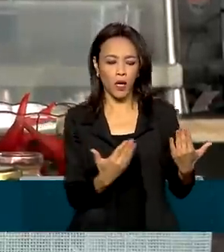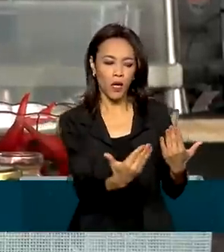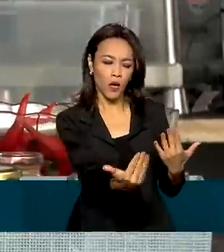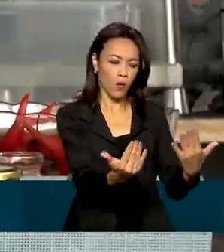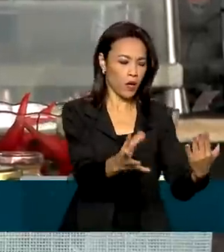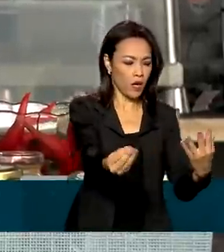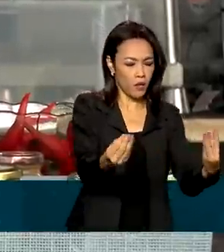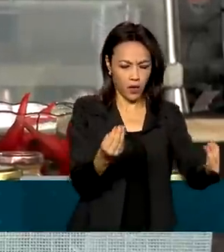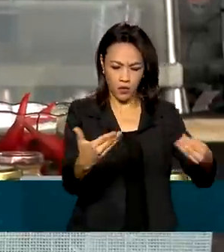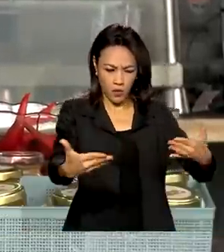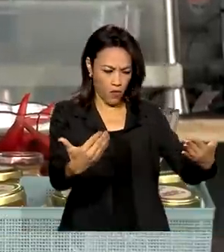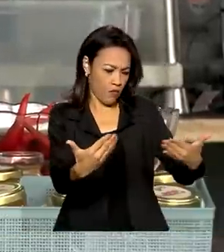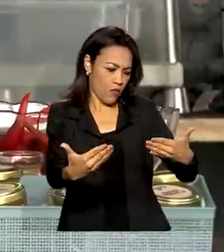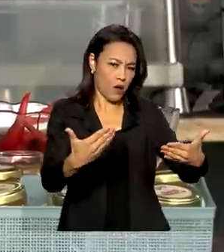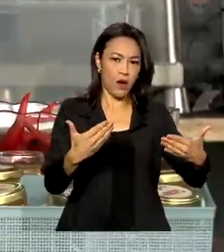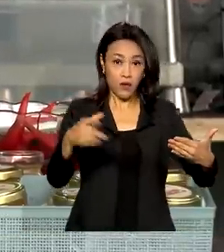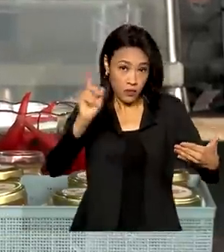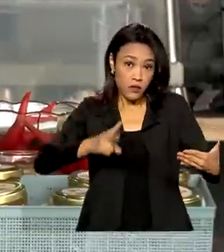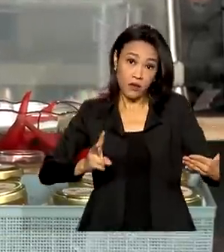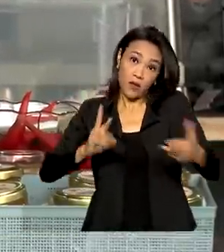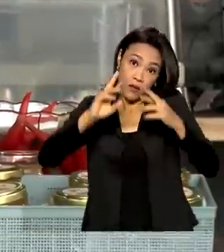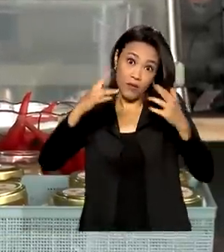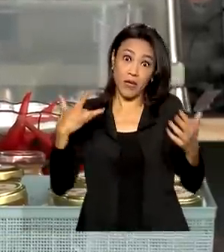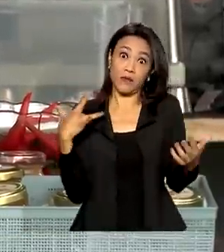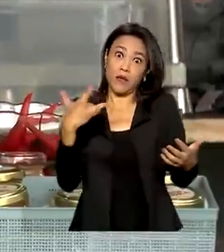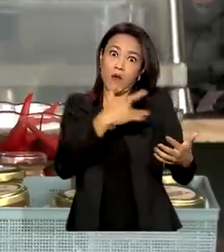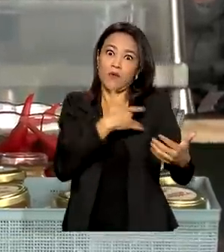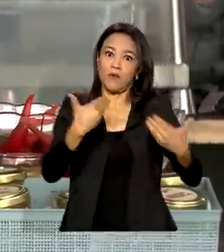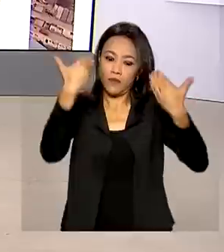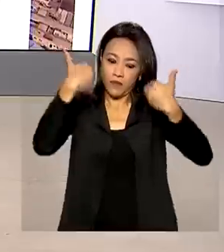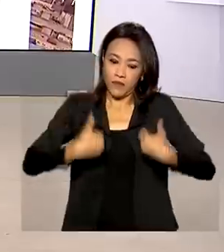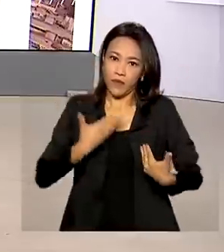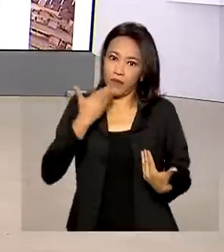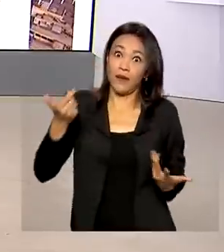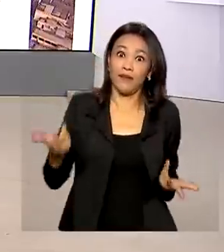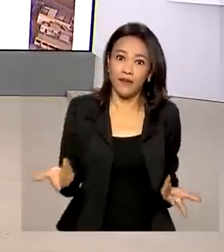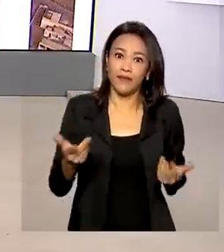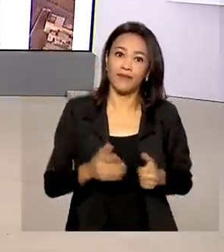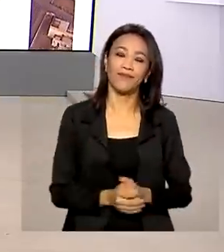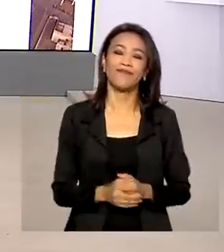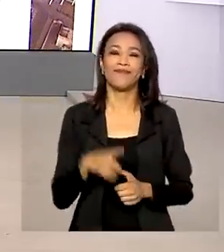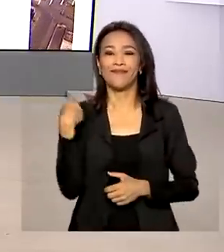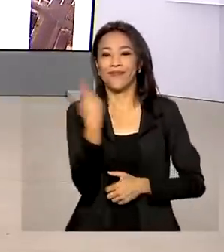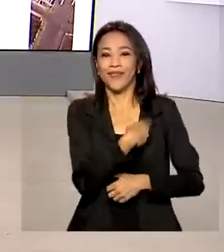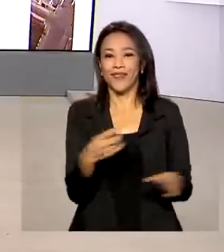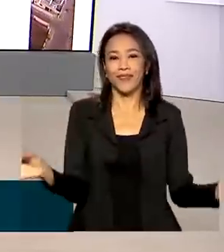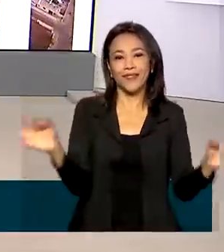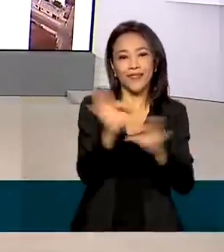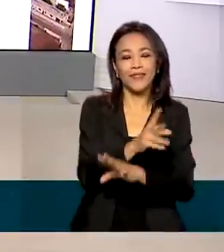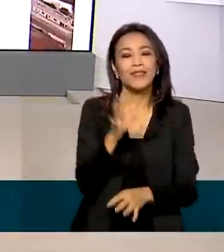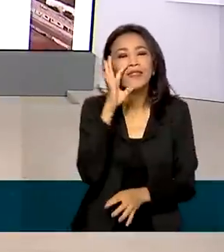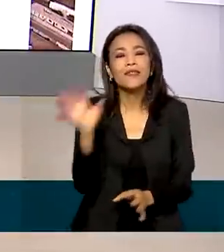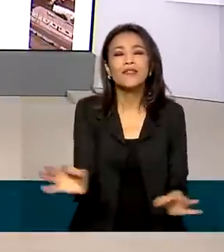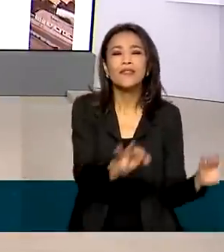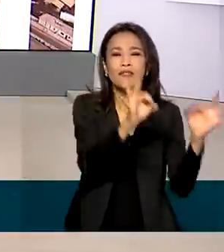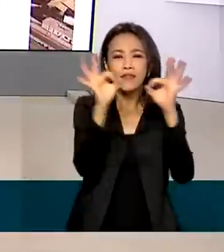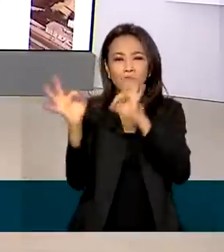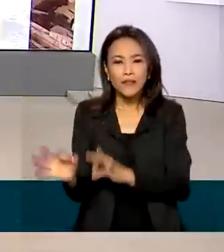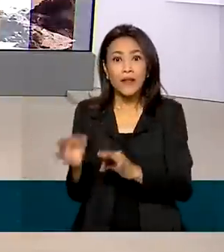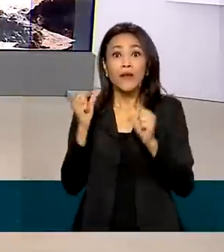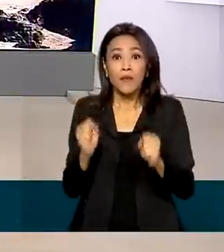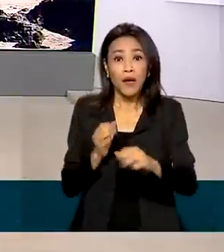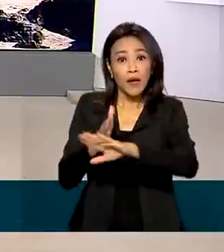marcas e sempre prezar pela sua saúde, pelas melhores opções. A gente fica por aqui para rever as reportagens.